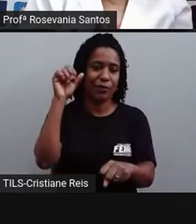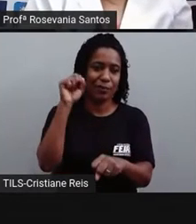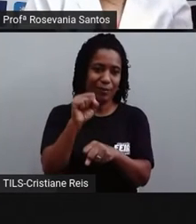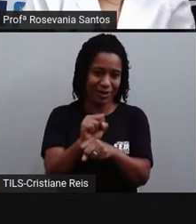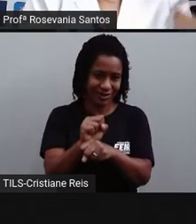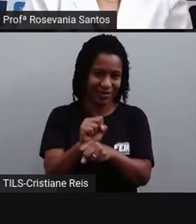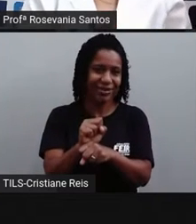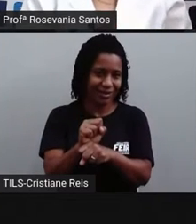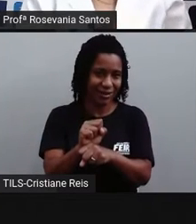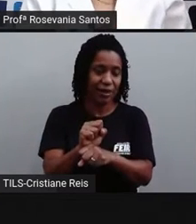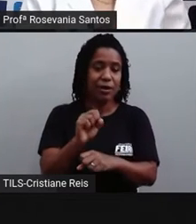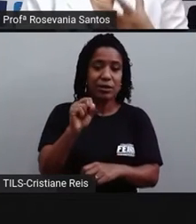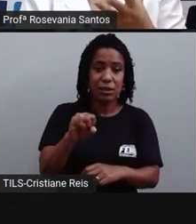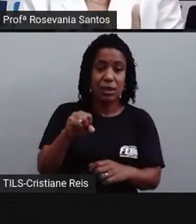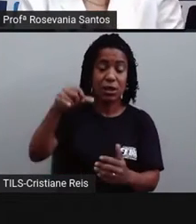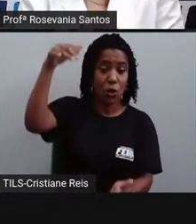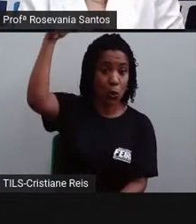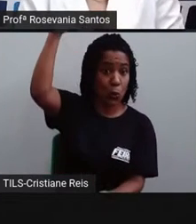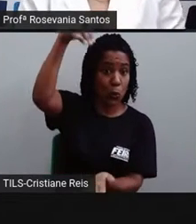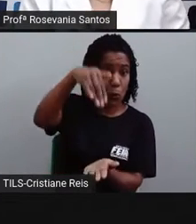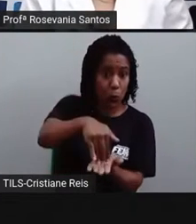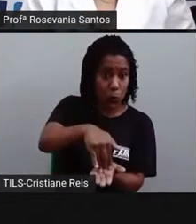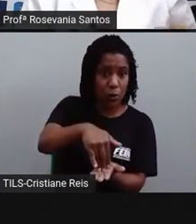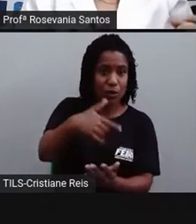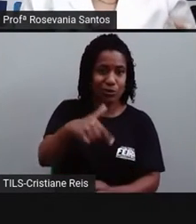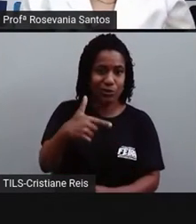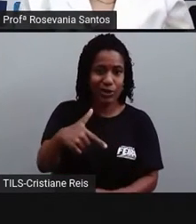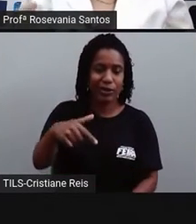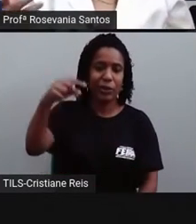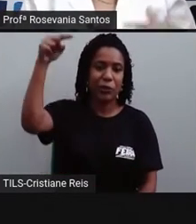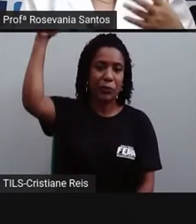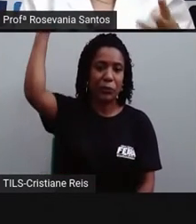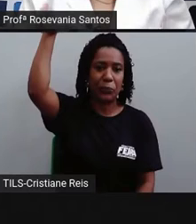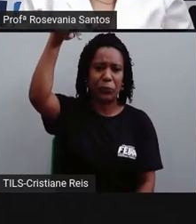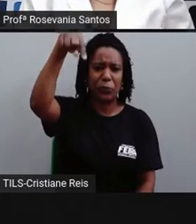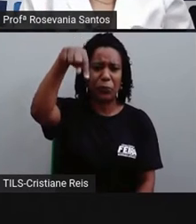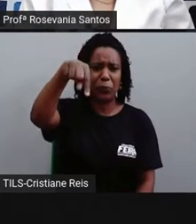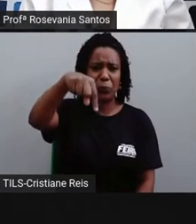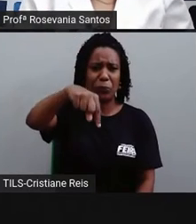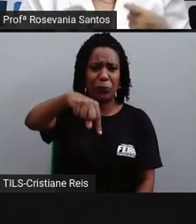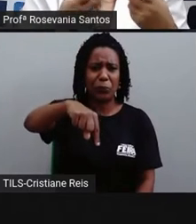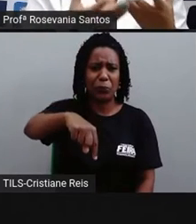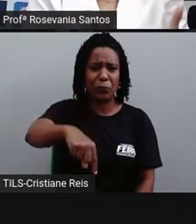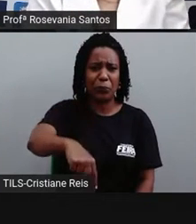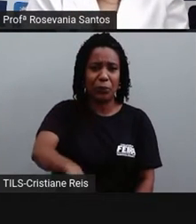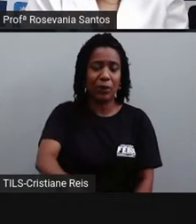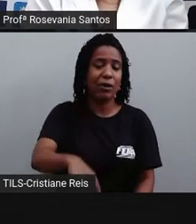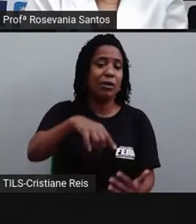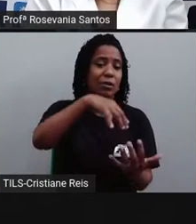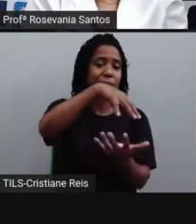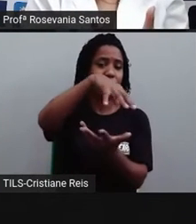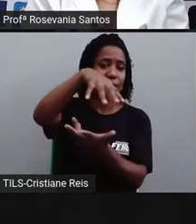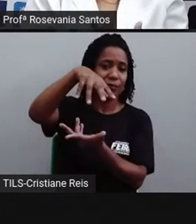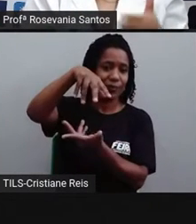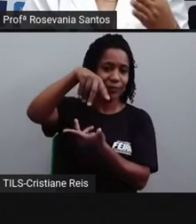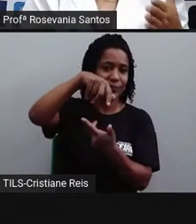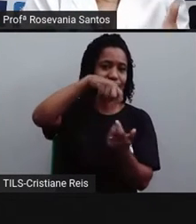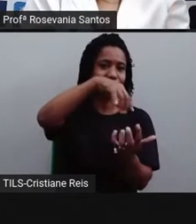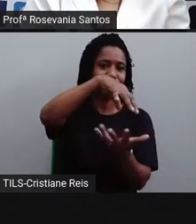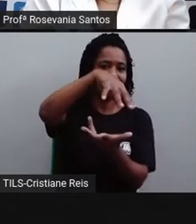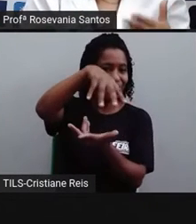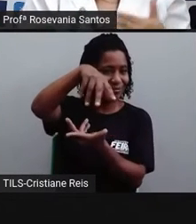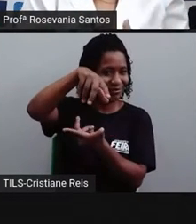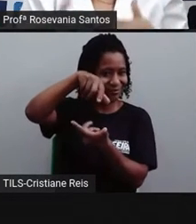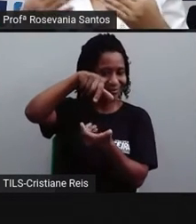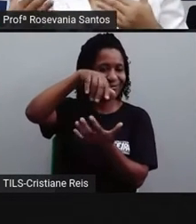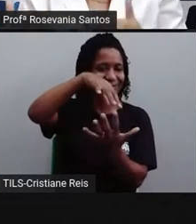continuar caindo a vida inteira. Então é a mesma coisa do planeta Terra. Como a gente não tem nada que venha a oferecer uma força de resistência, ou seja, que